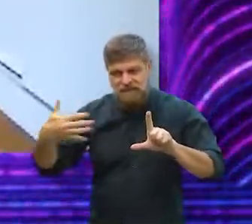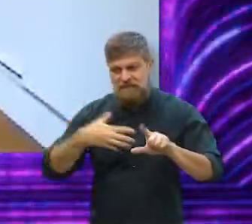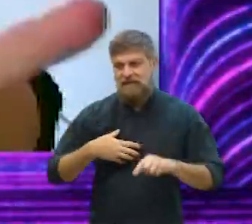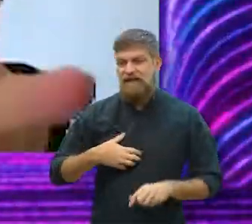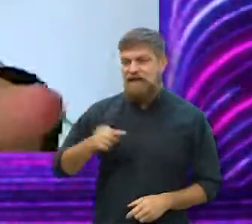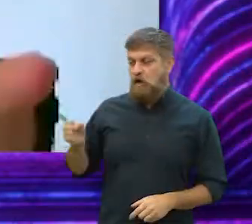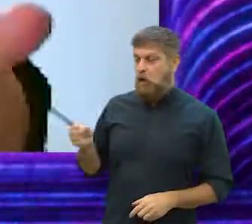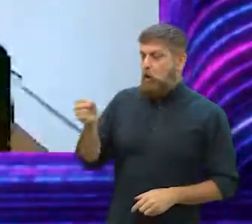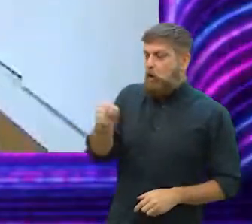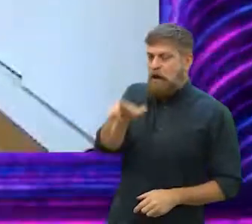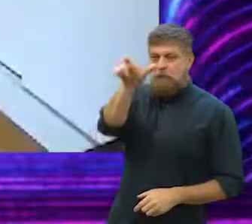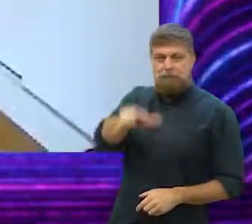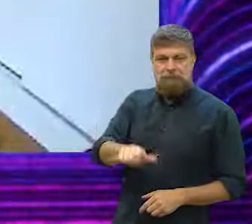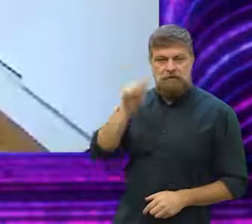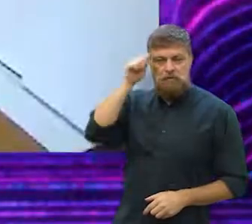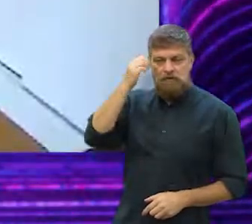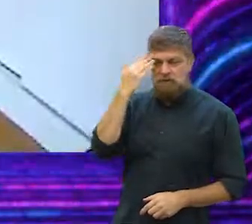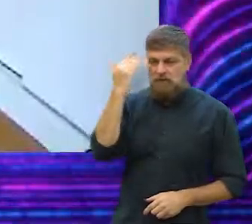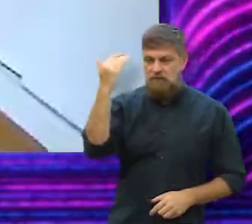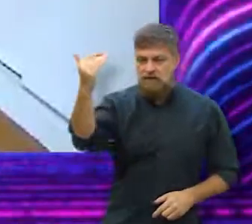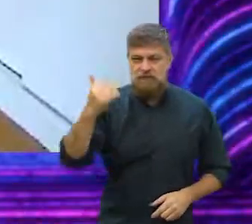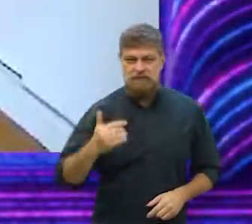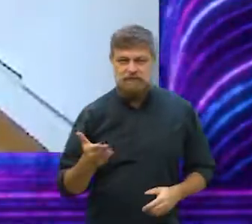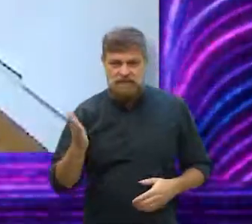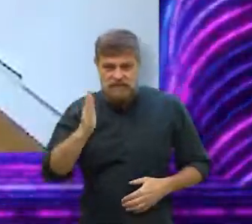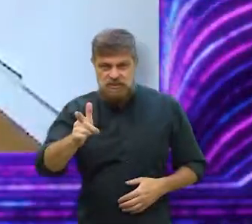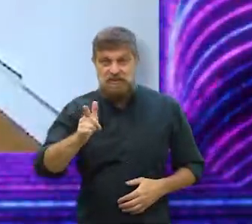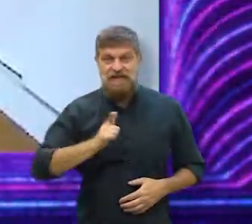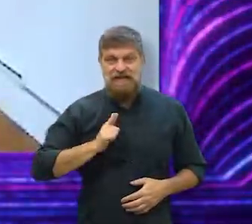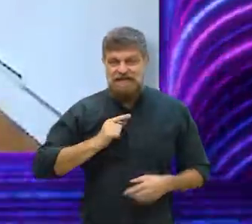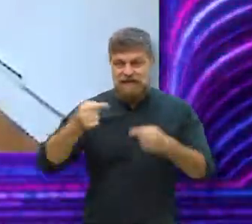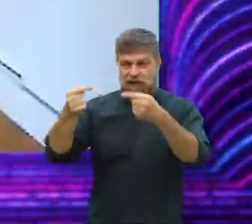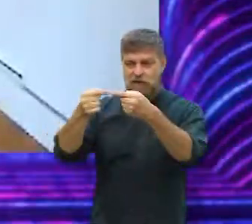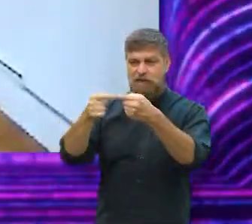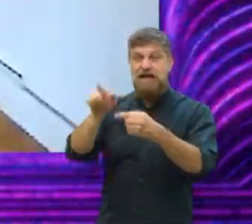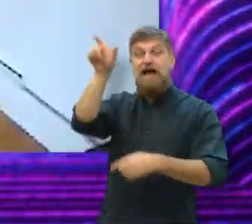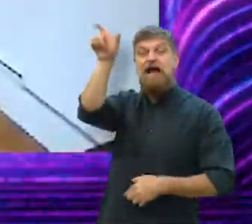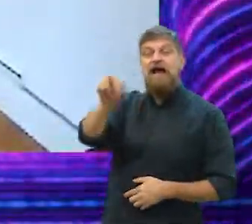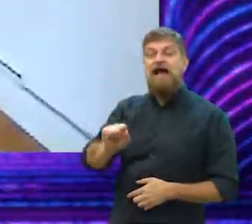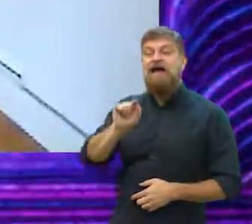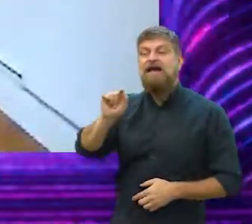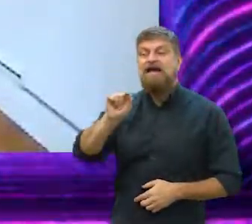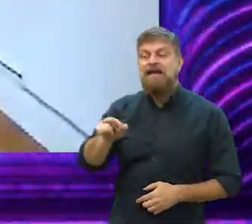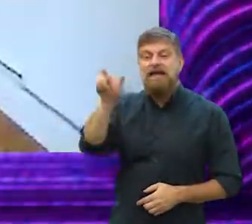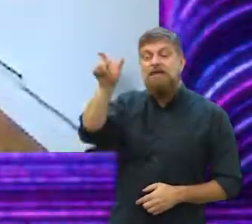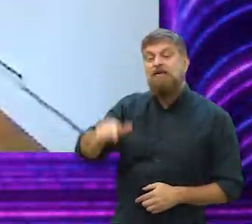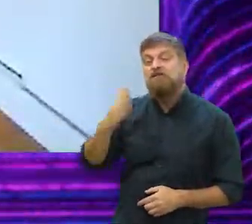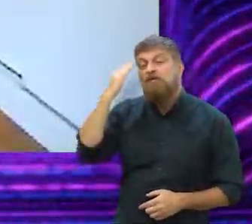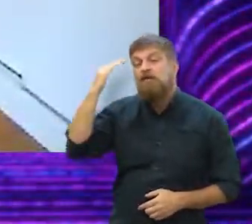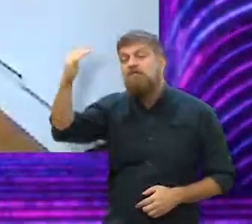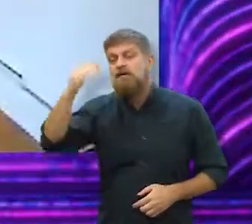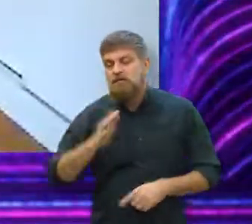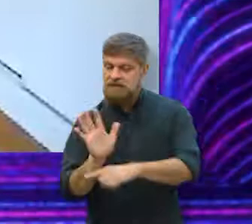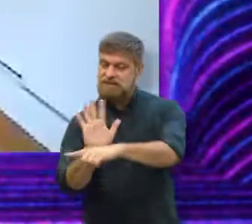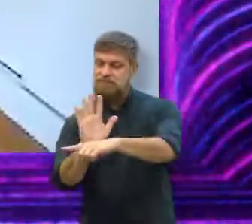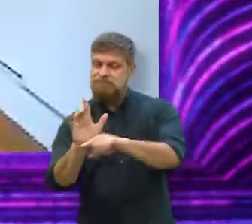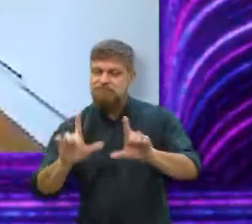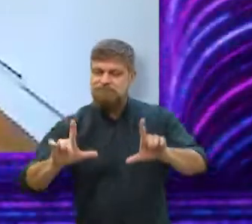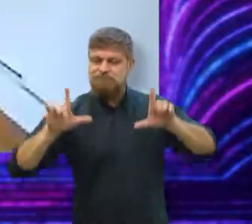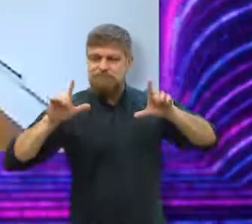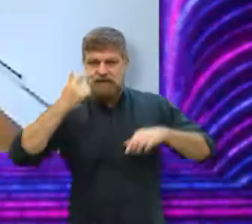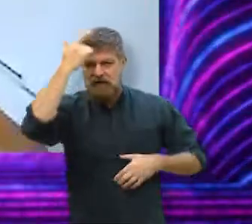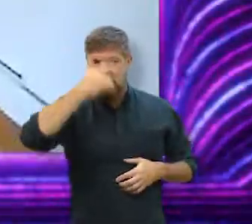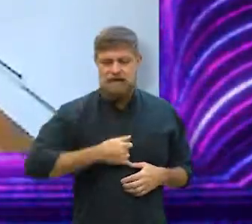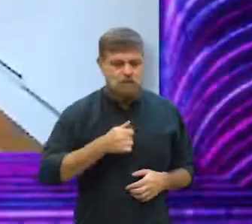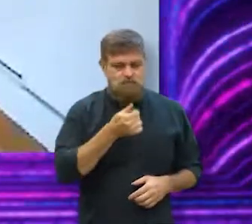sempre grandes nomes, então, quando você vai vender um projeto, a legal já está associado a uma atriz conhecida, alguma coisa assim, eu tenho que